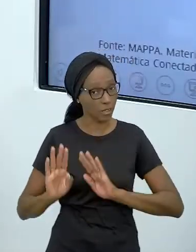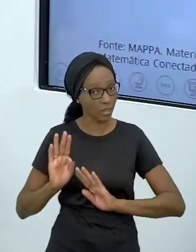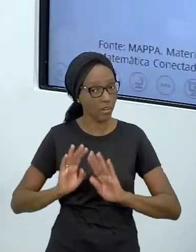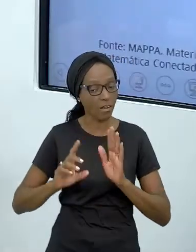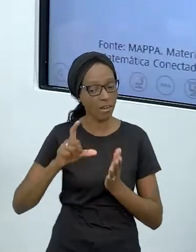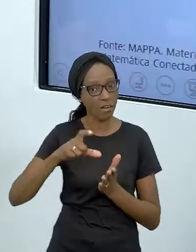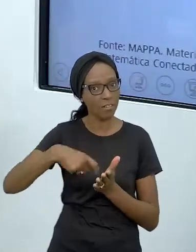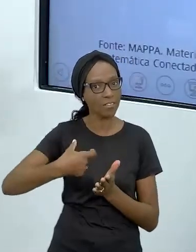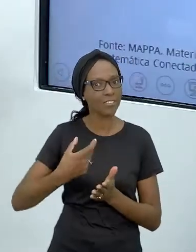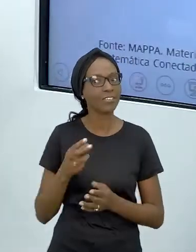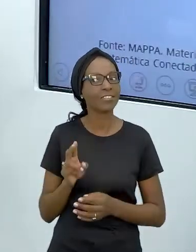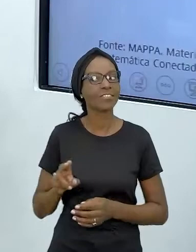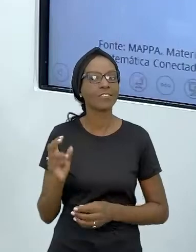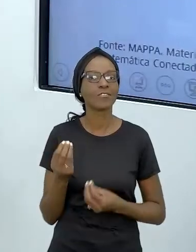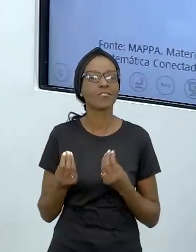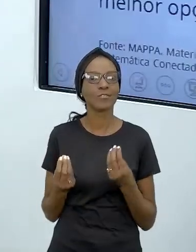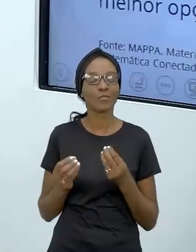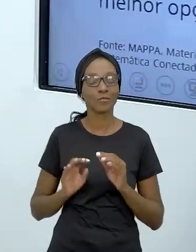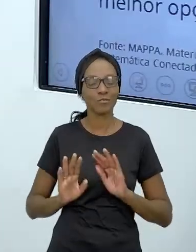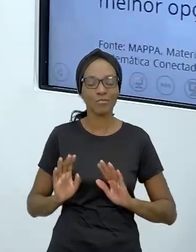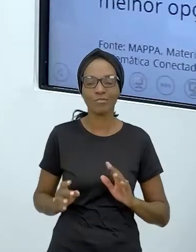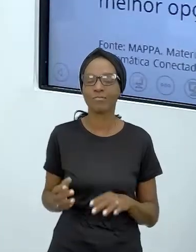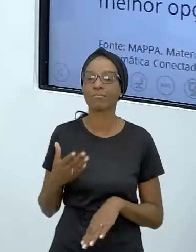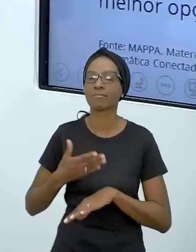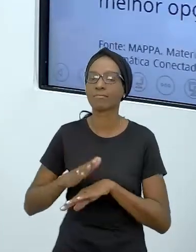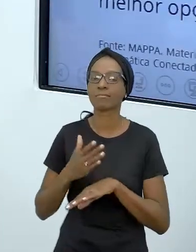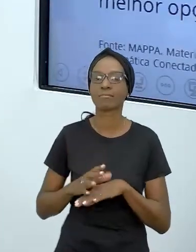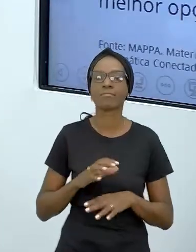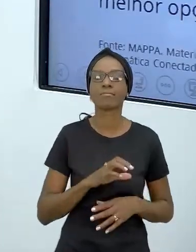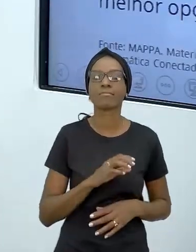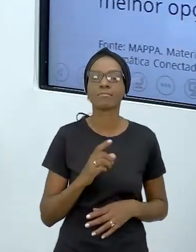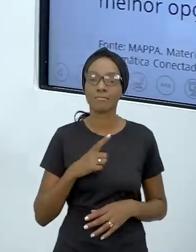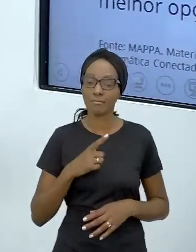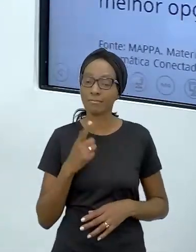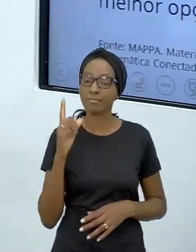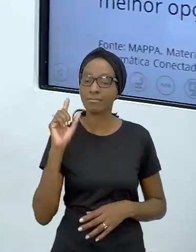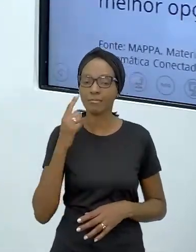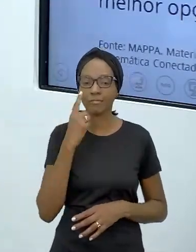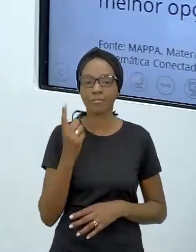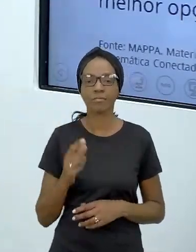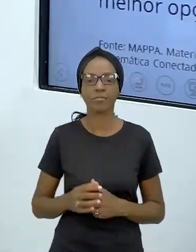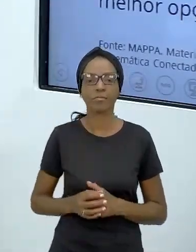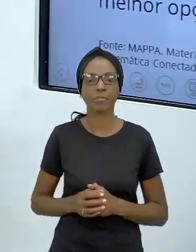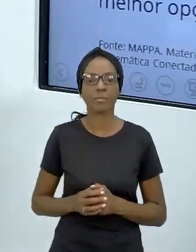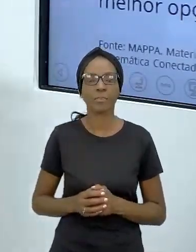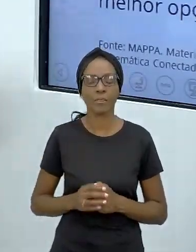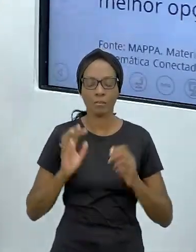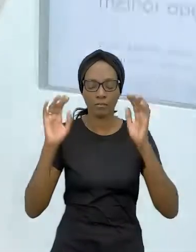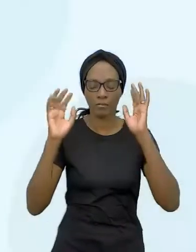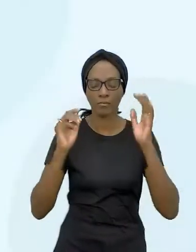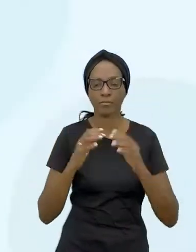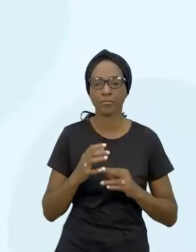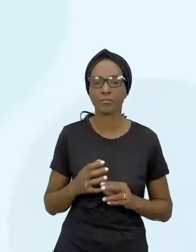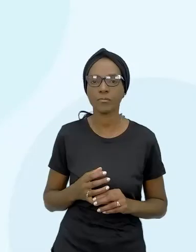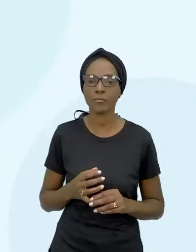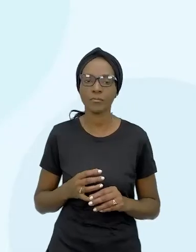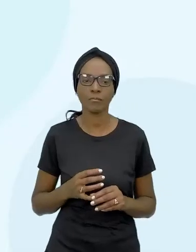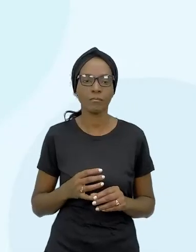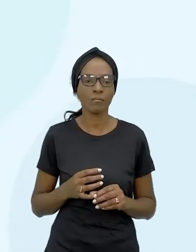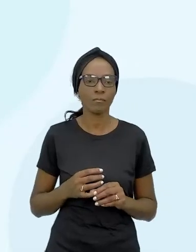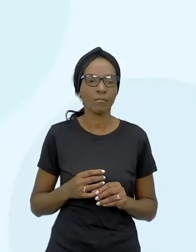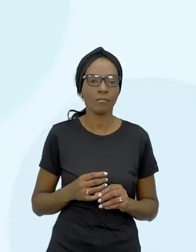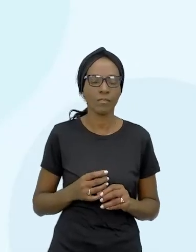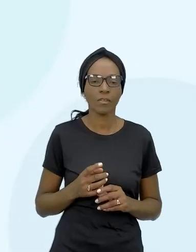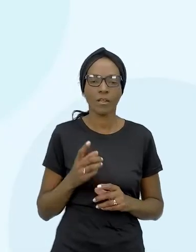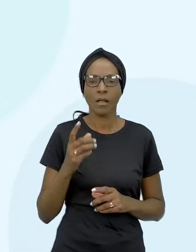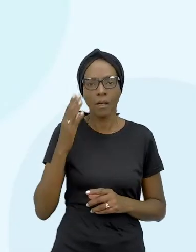com o cartão de crédito. Mas tem mais um exercicinho aí. Vamos só deixar as reflexões, ó. Para saber quanto a pessoa